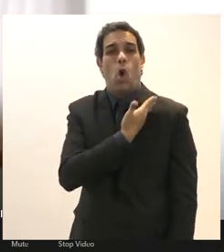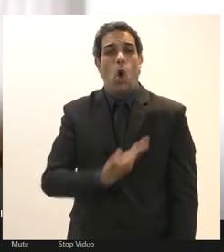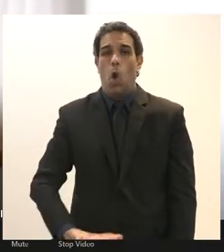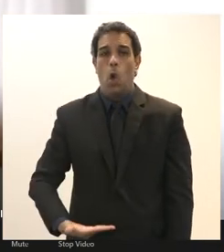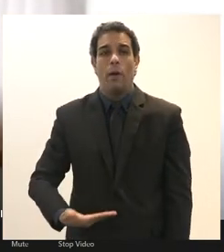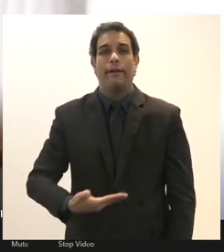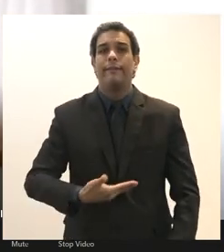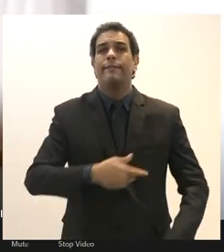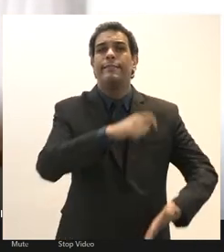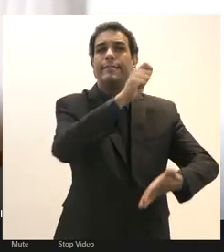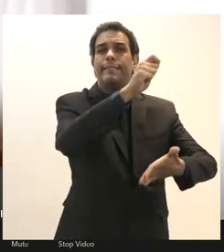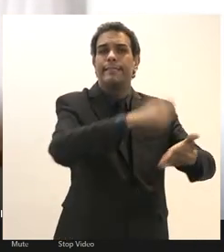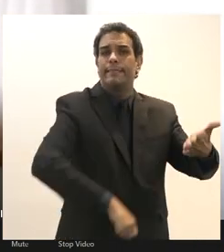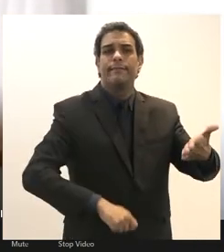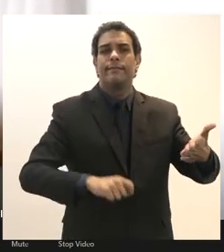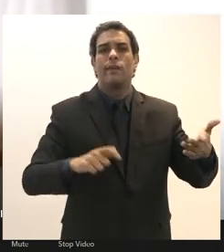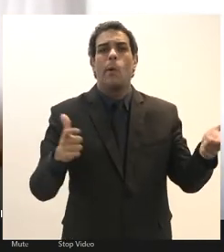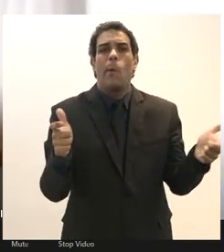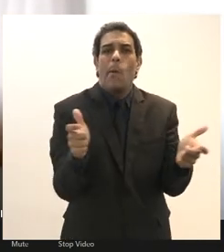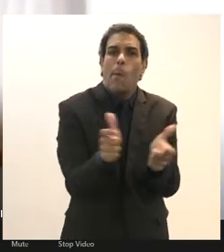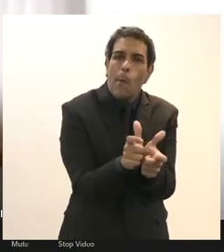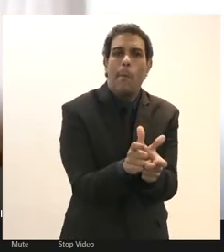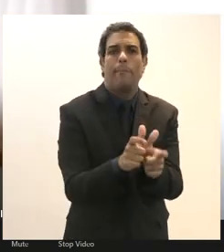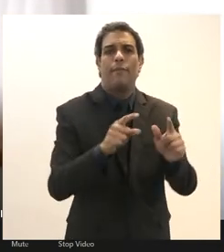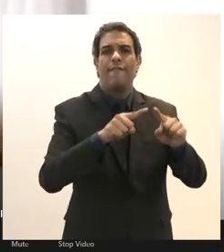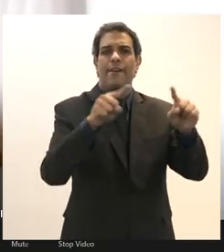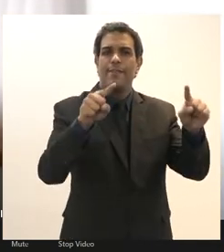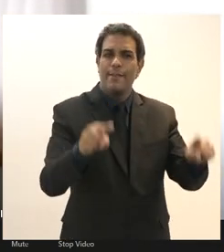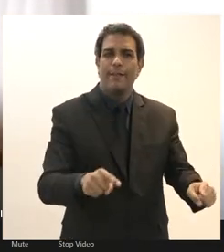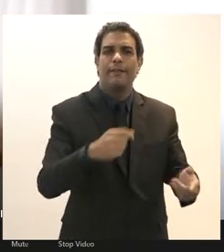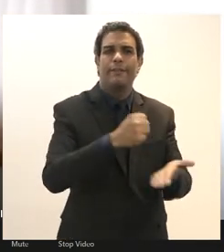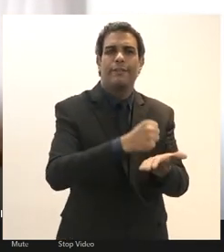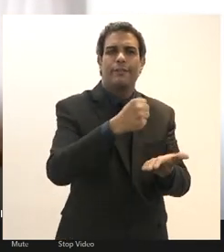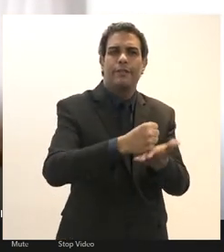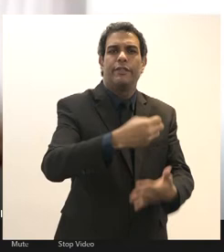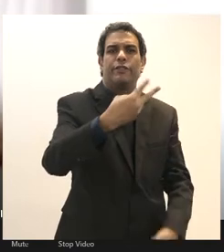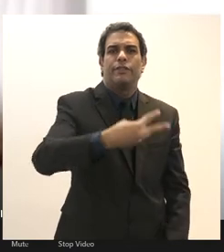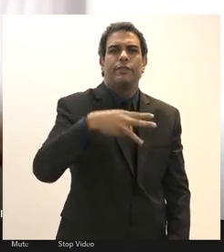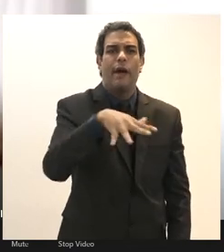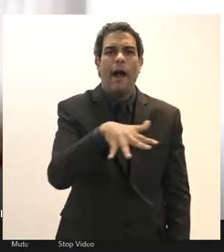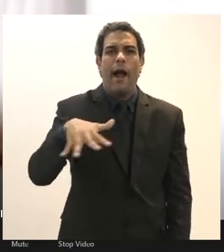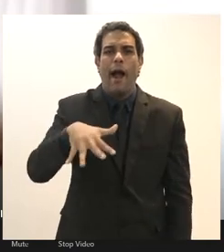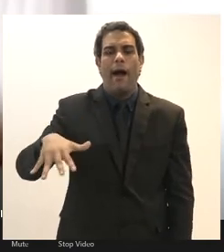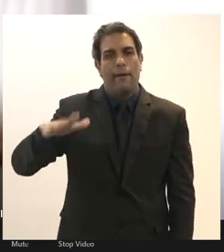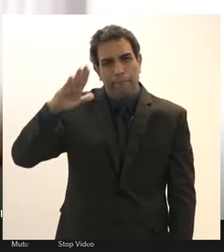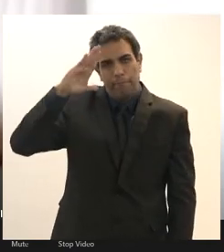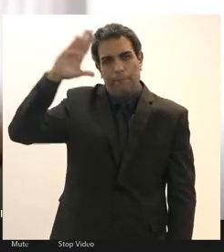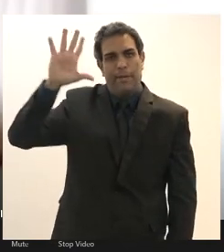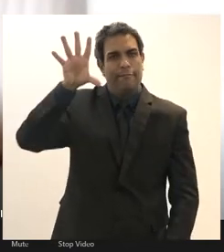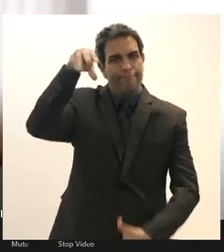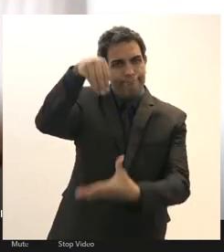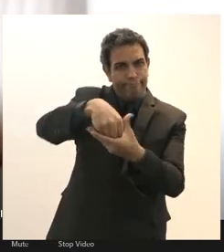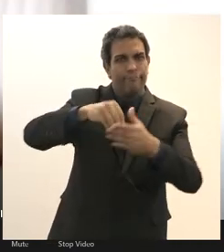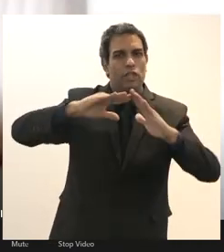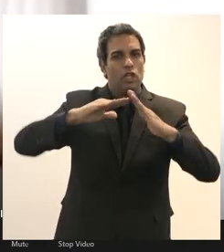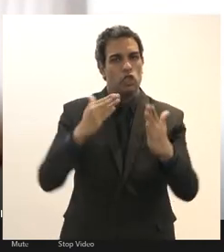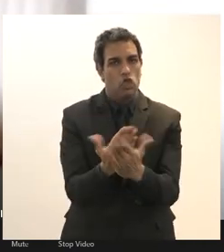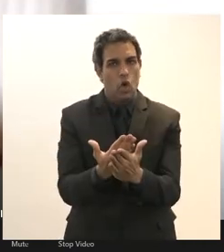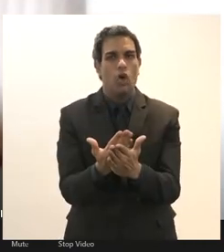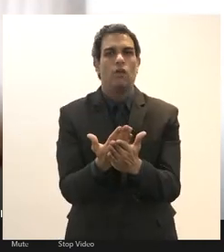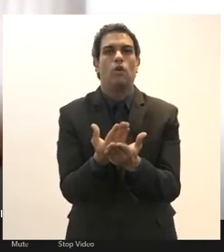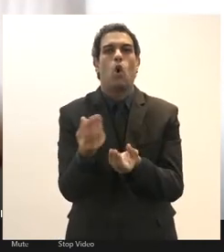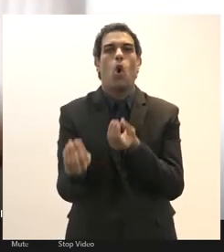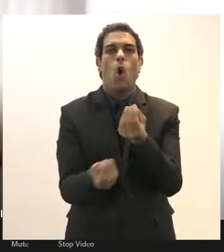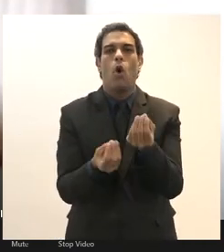uma normativa reduzindo o contingente de trabalhadores em áreas essenciais dentro